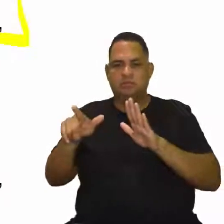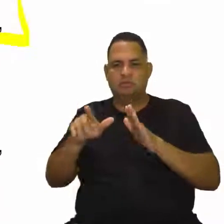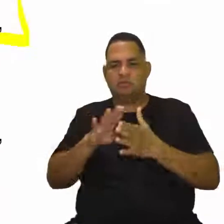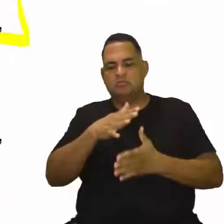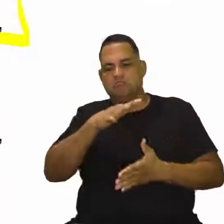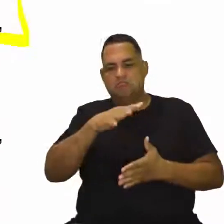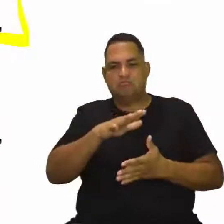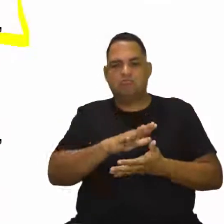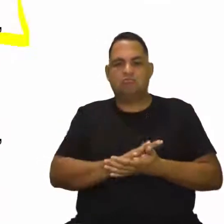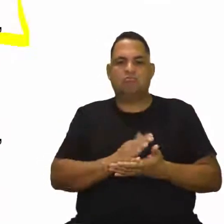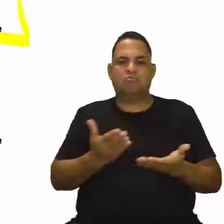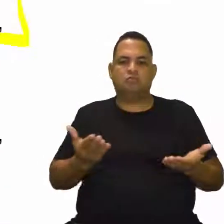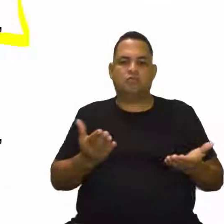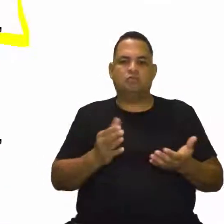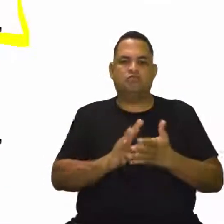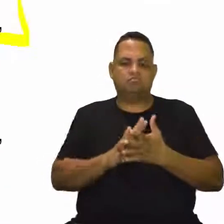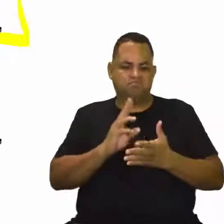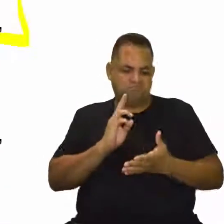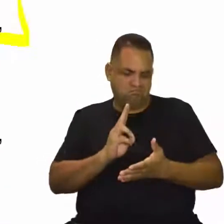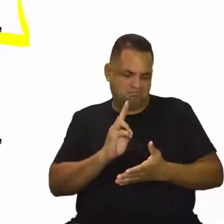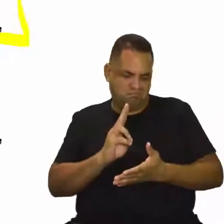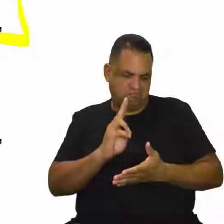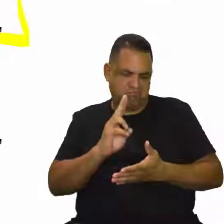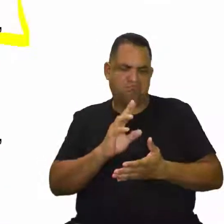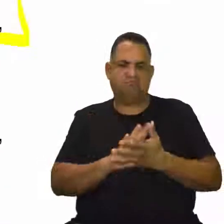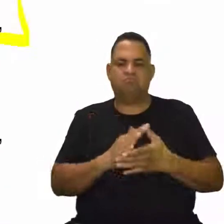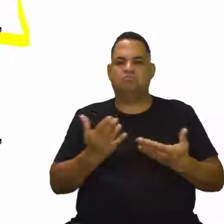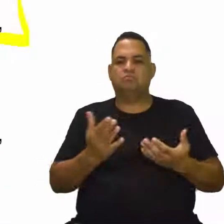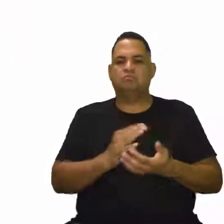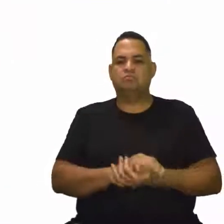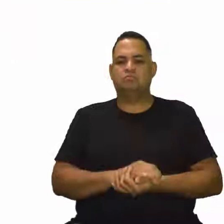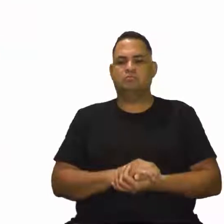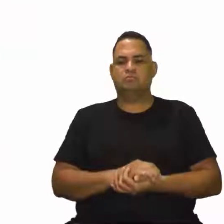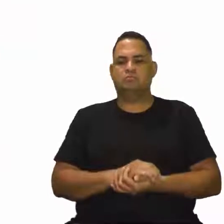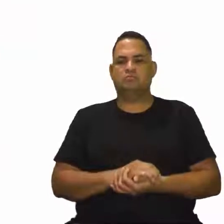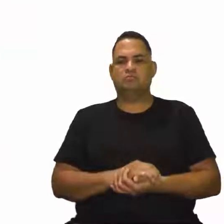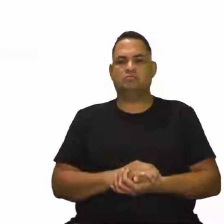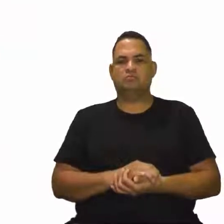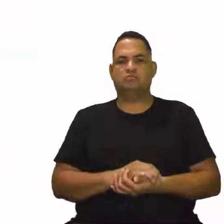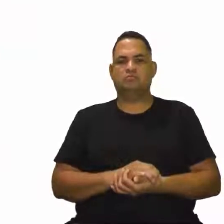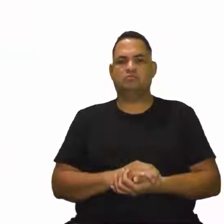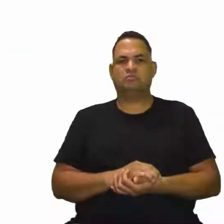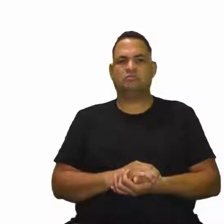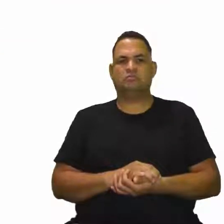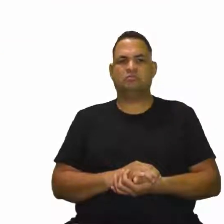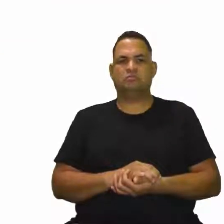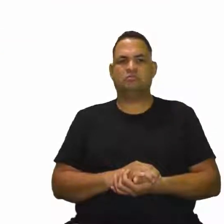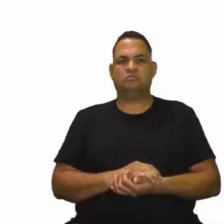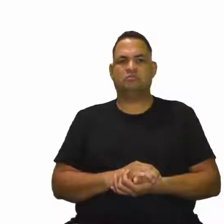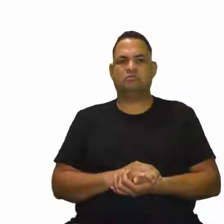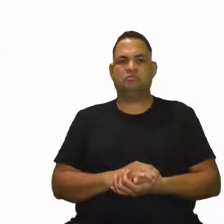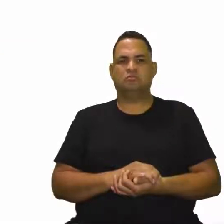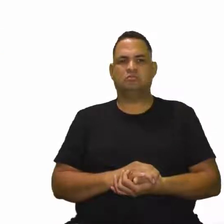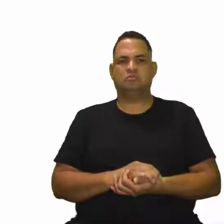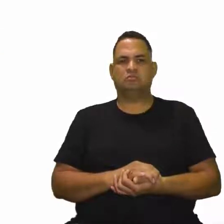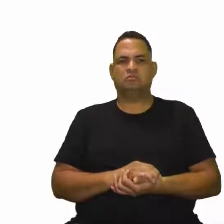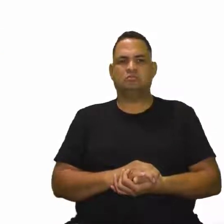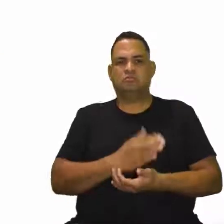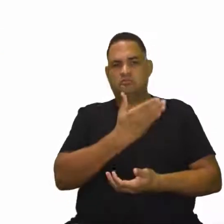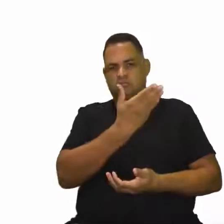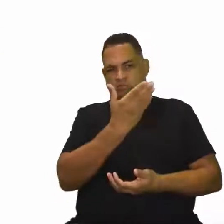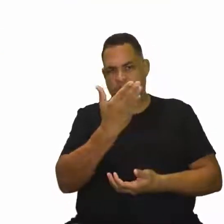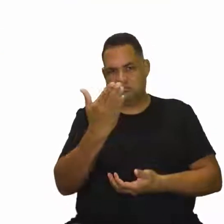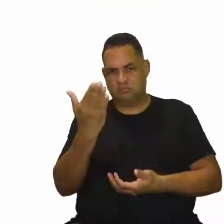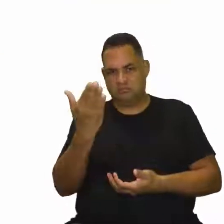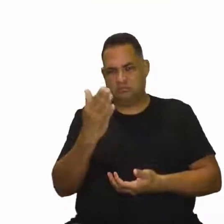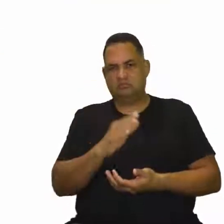forma moderada ou 150 por semana de forma intensa. O American College, ele